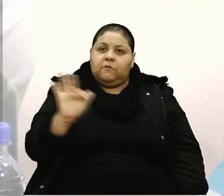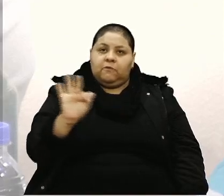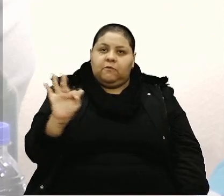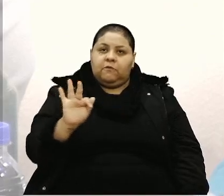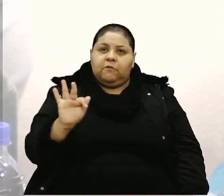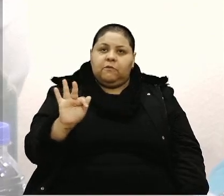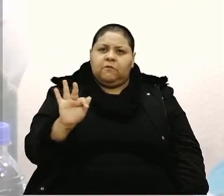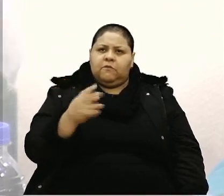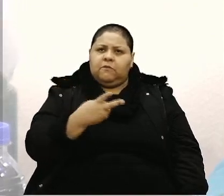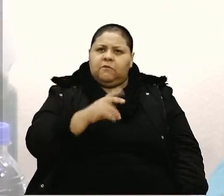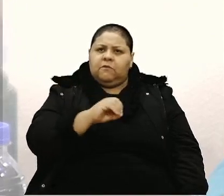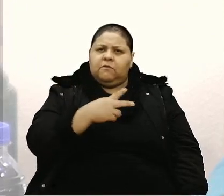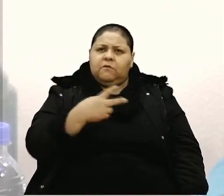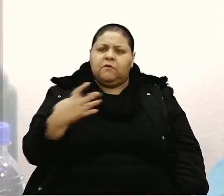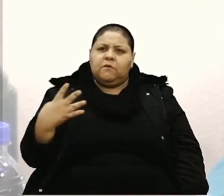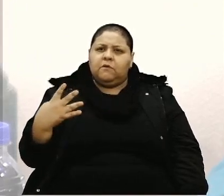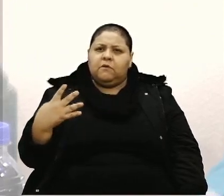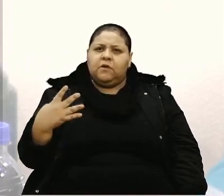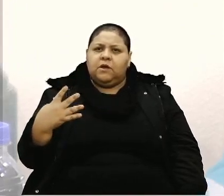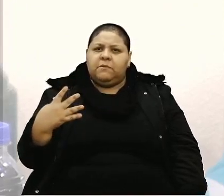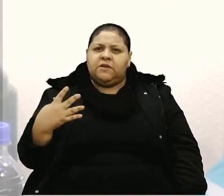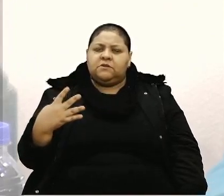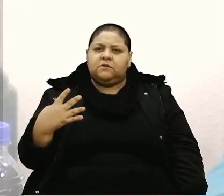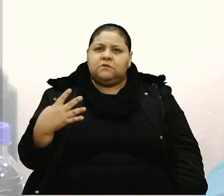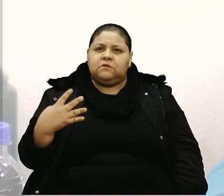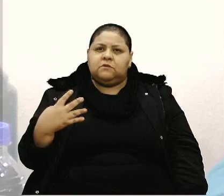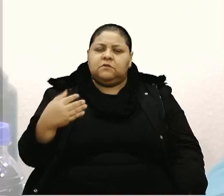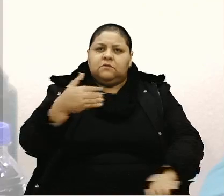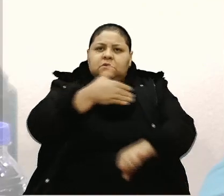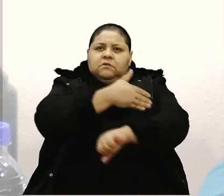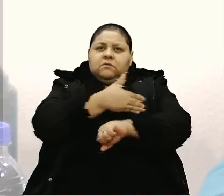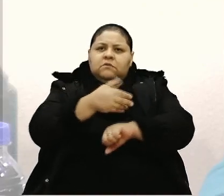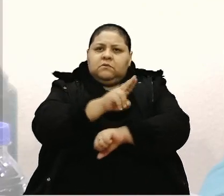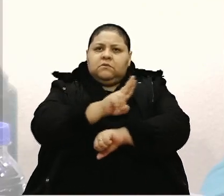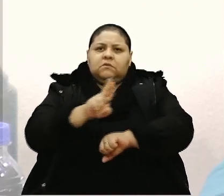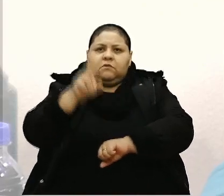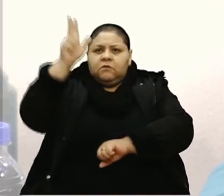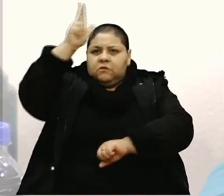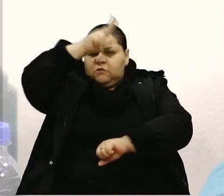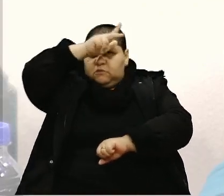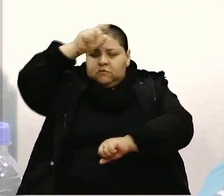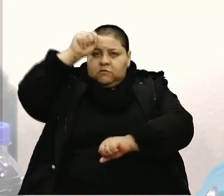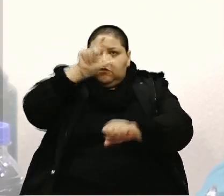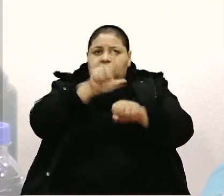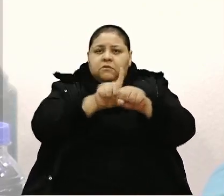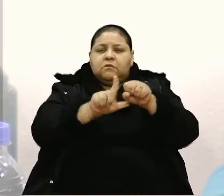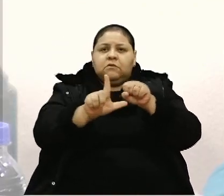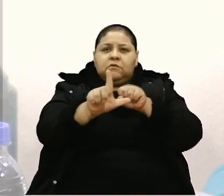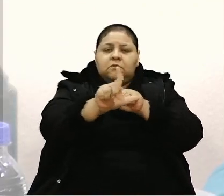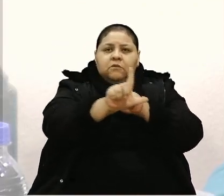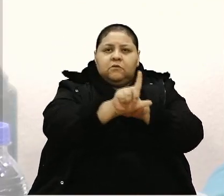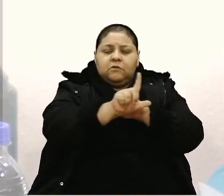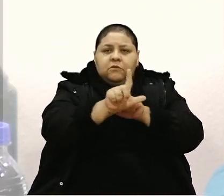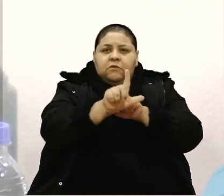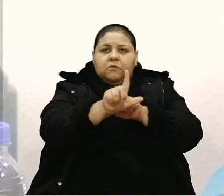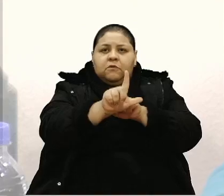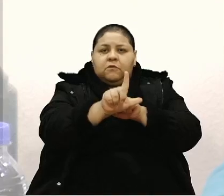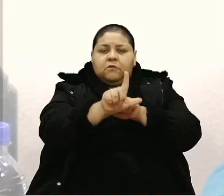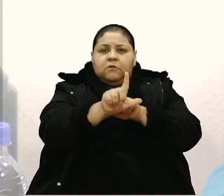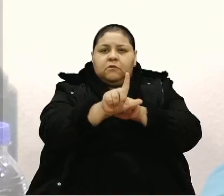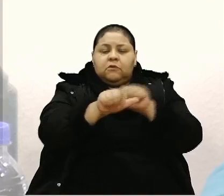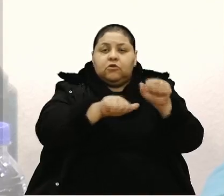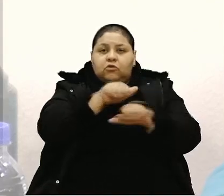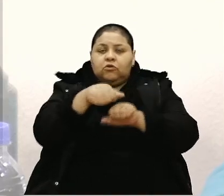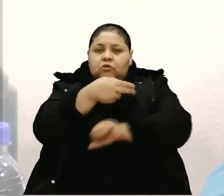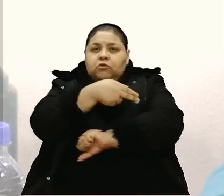fevereiro de 2024, que denomina Via Pública Municipal do Loteamento Jardim São Luís, bairro São Luís, com o nome de